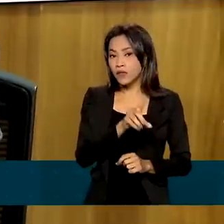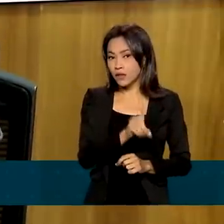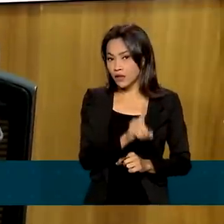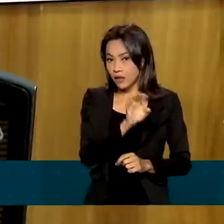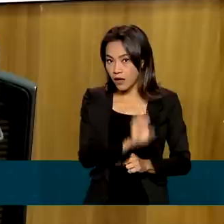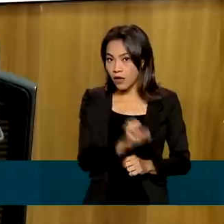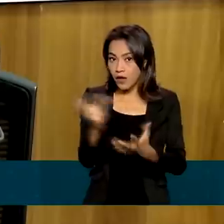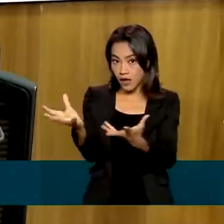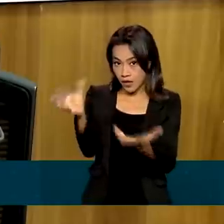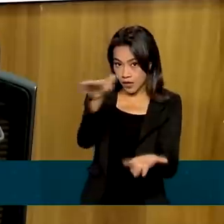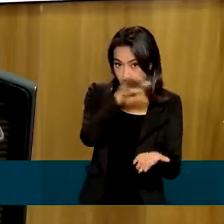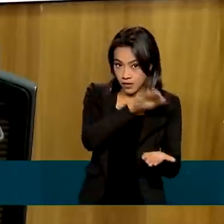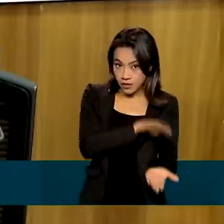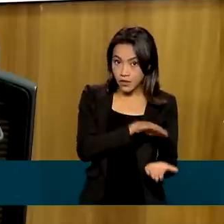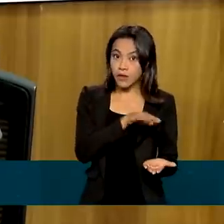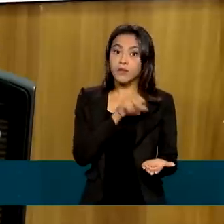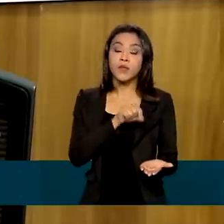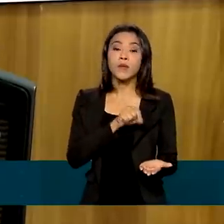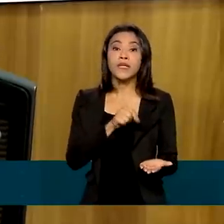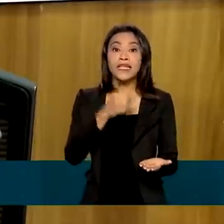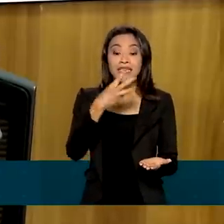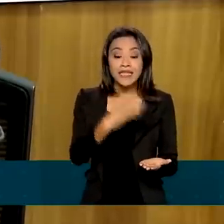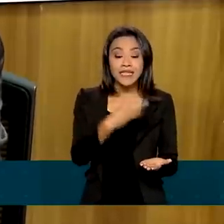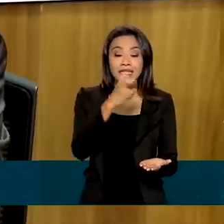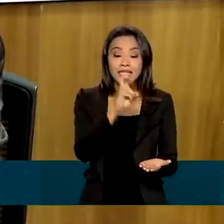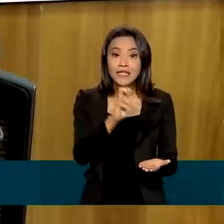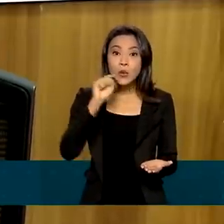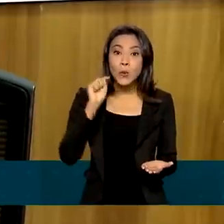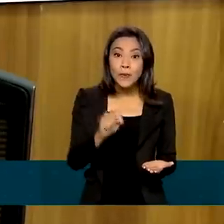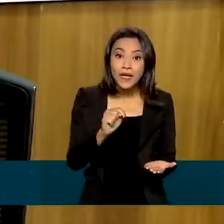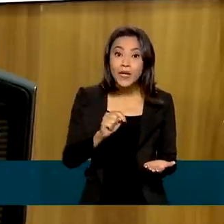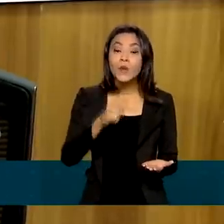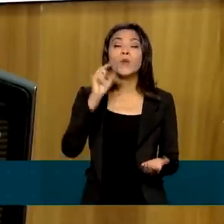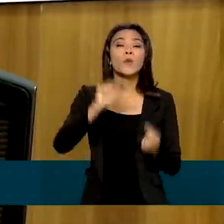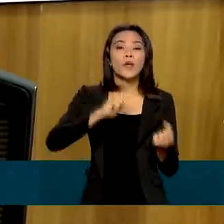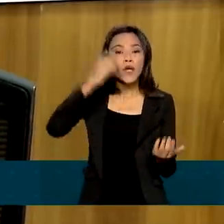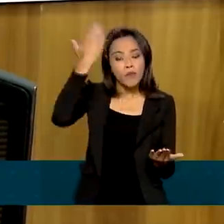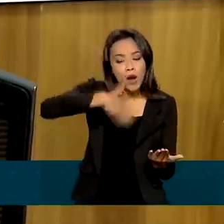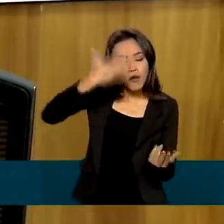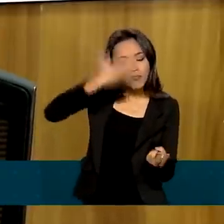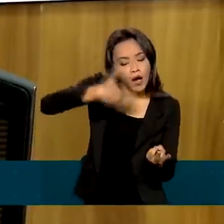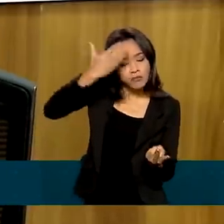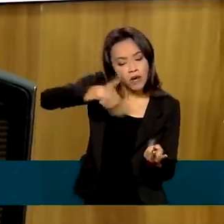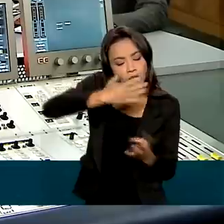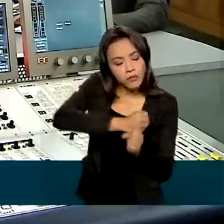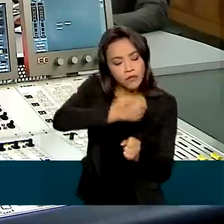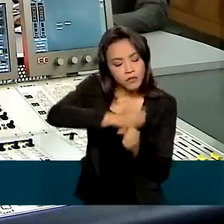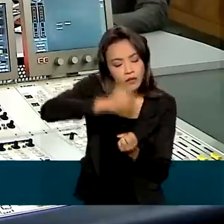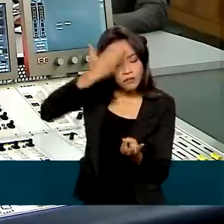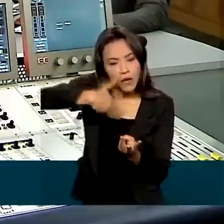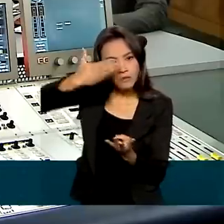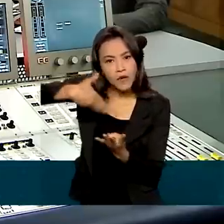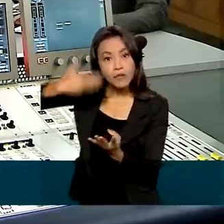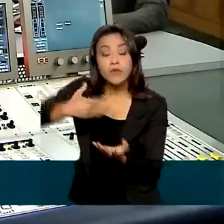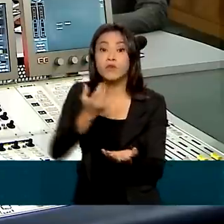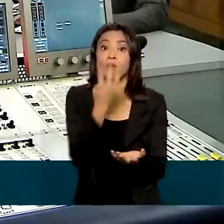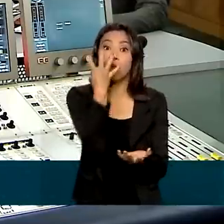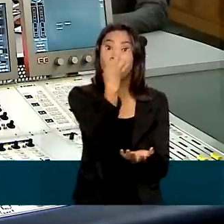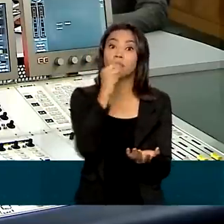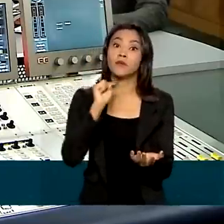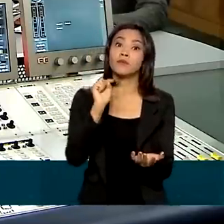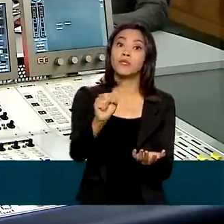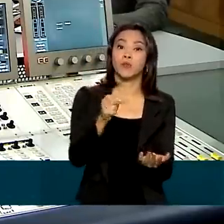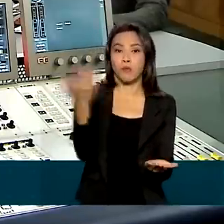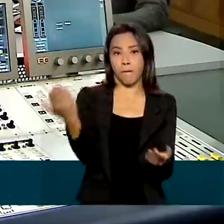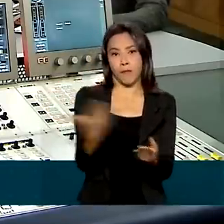cerca de 35 mil prestações de contas ano. Só que a sua capacidade operacional de trabalho são 4 mil processos ano. Então, todo ano a gente